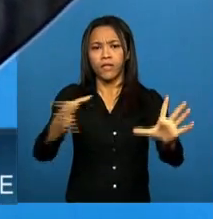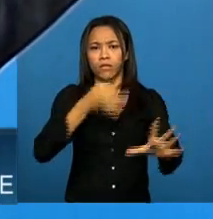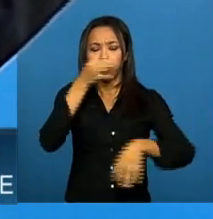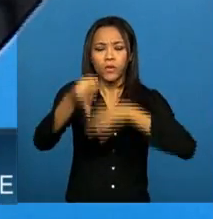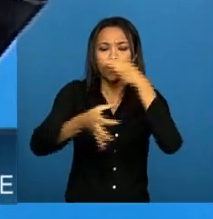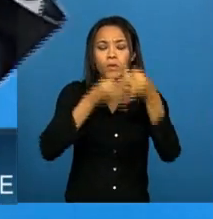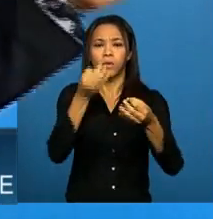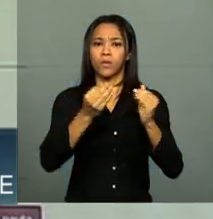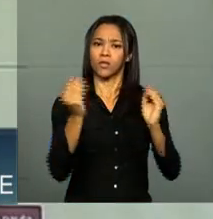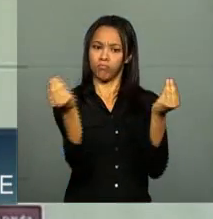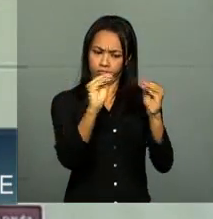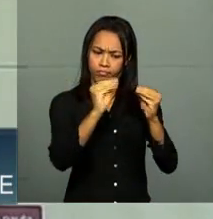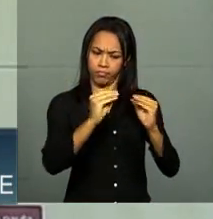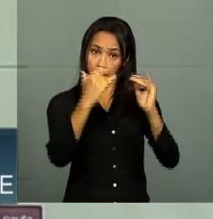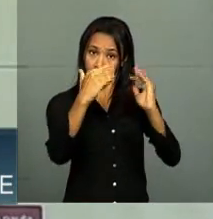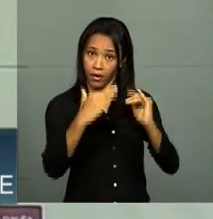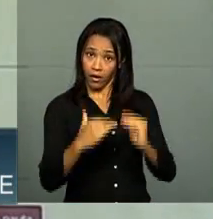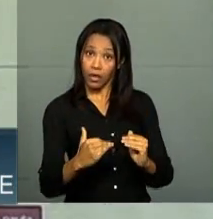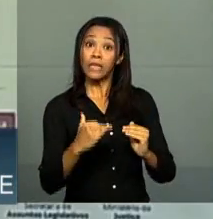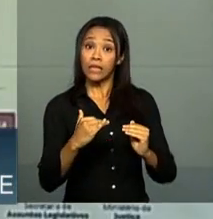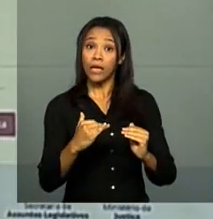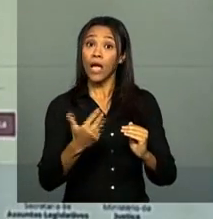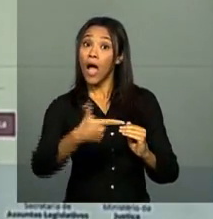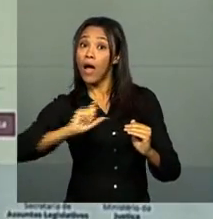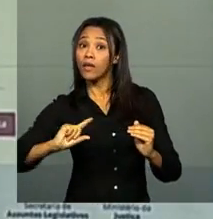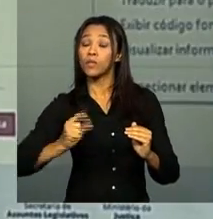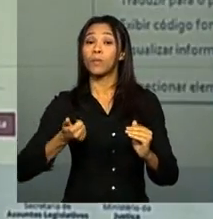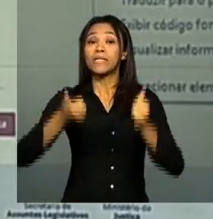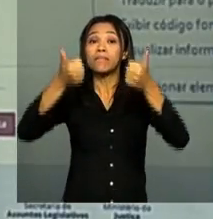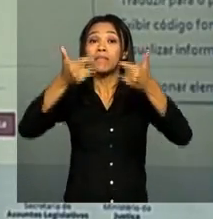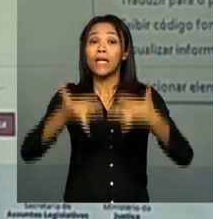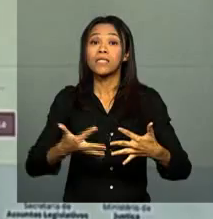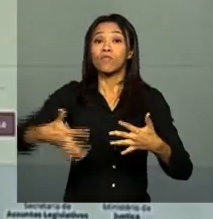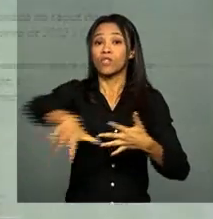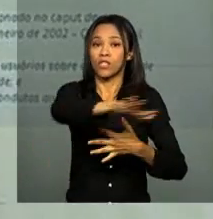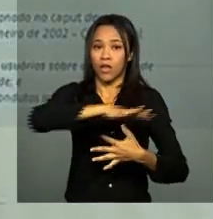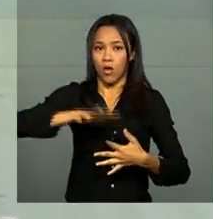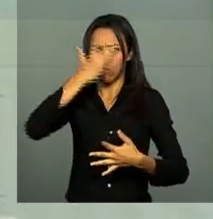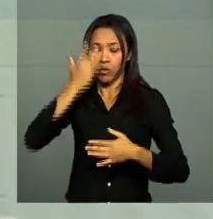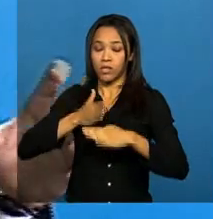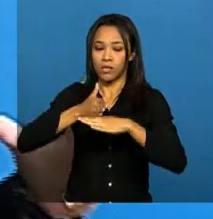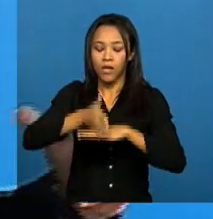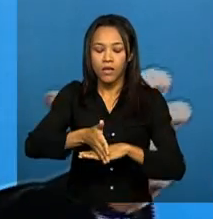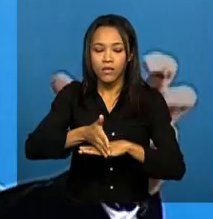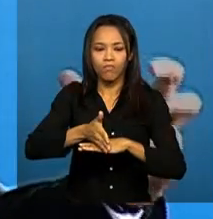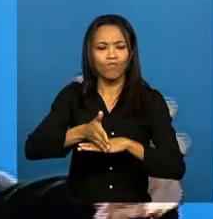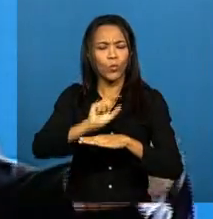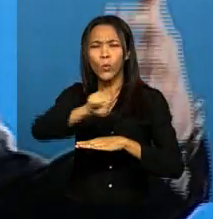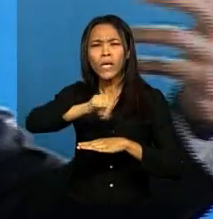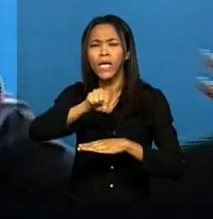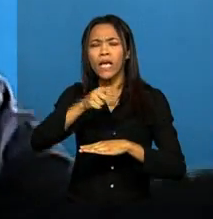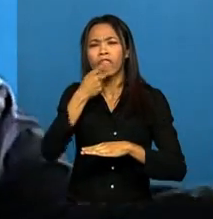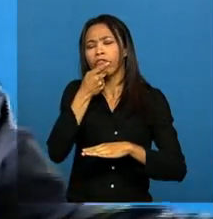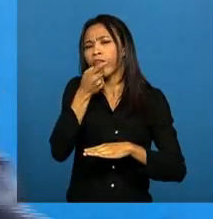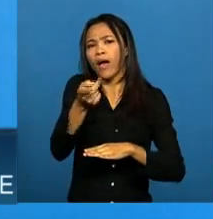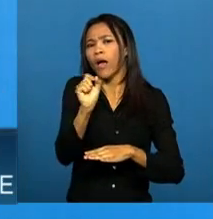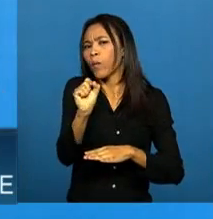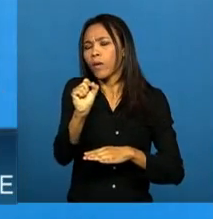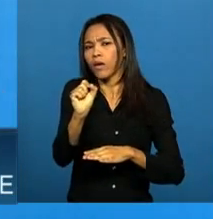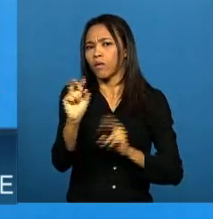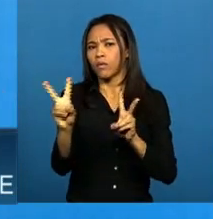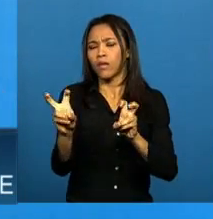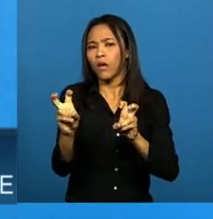Nesses eixos, há uma explicação geral para que as pessoas tenham acesso o que a lei trata